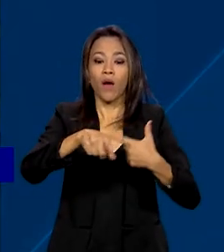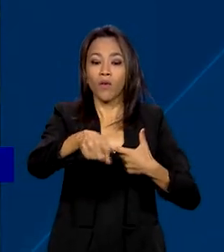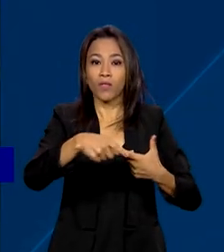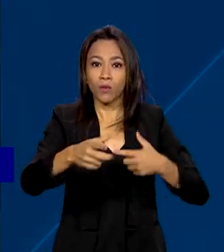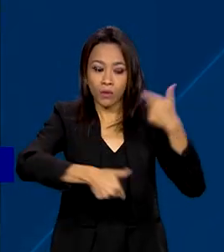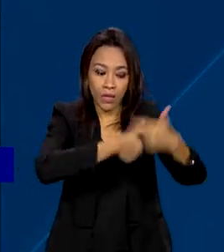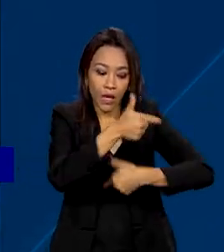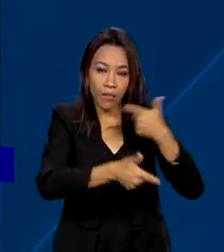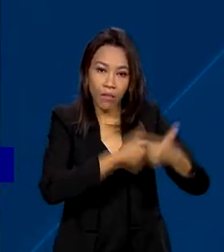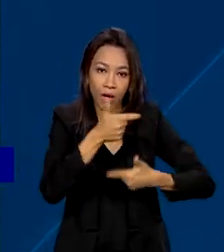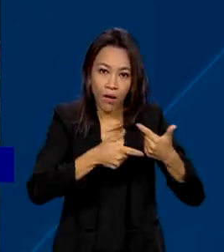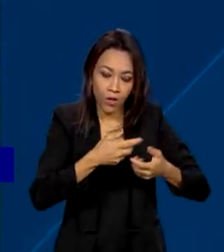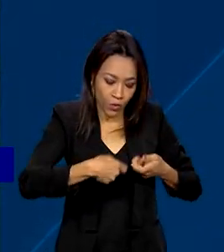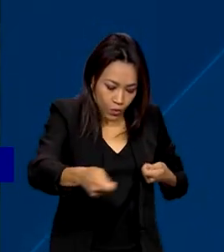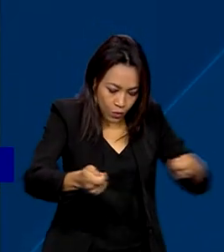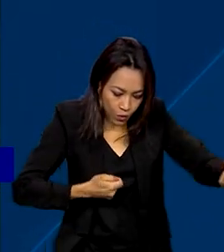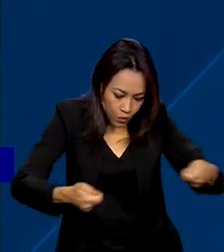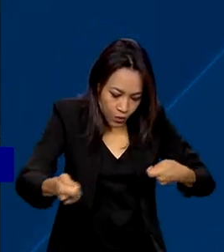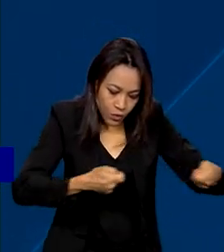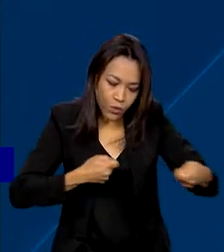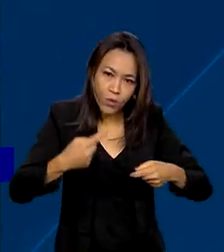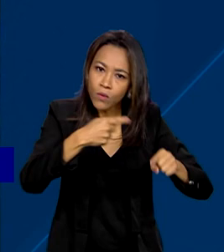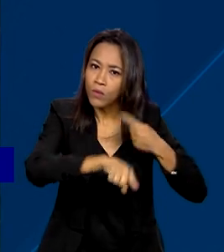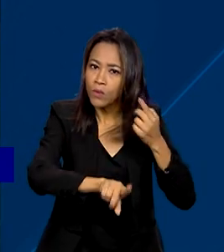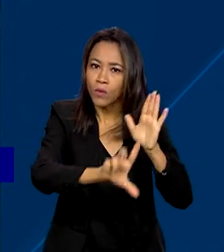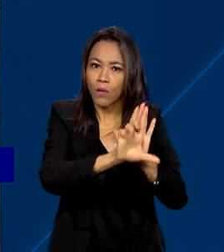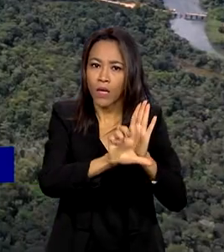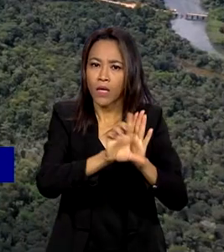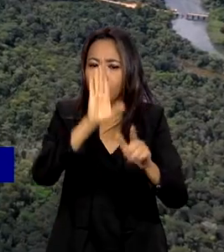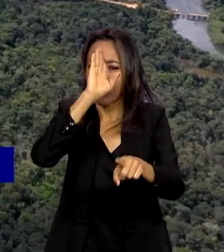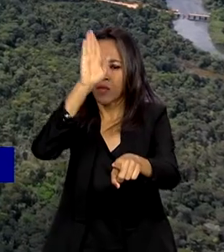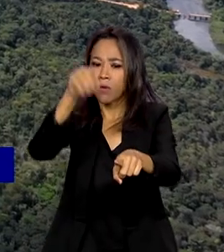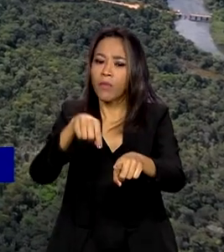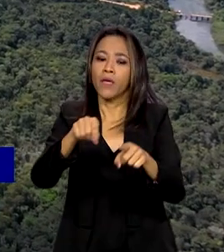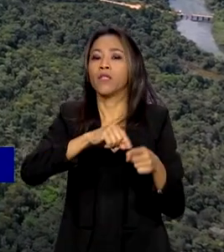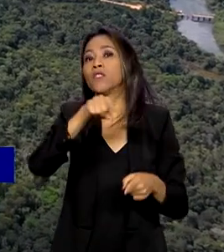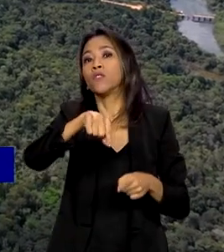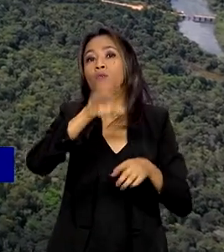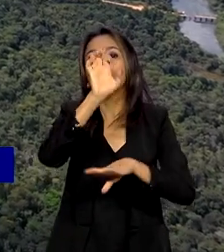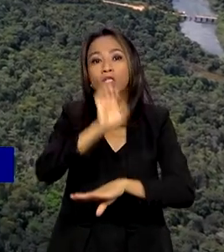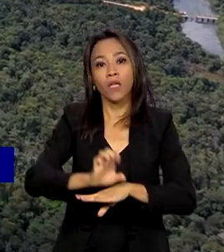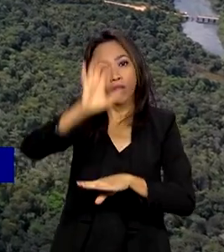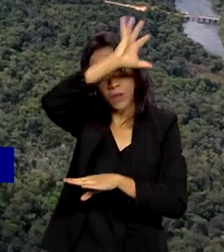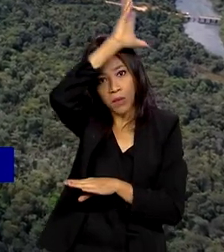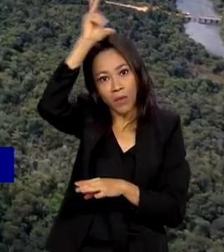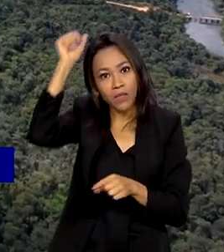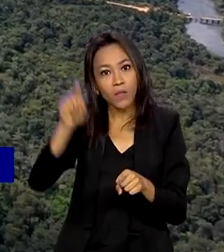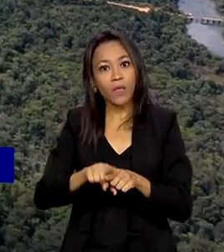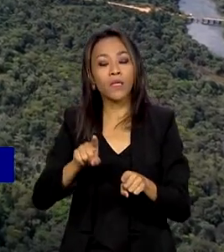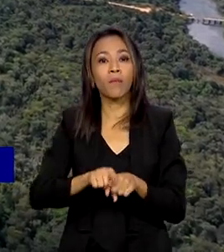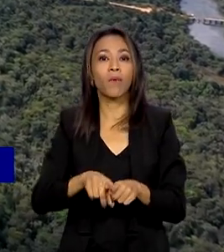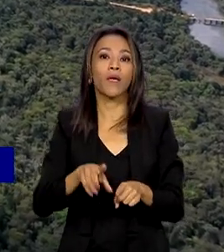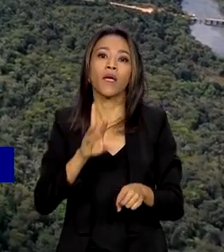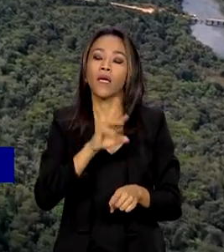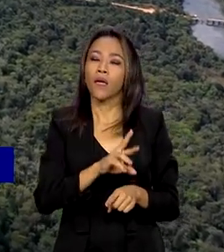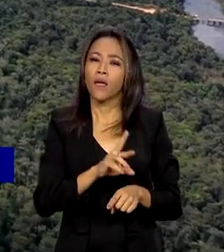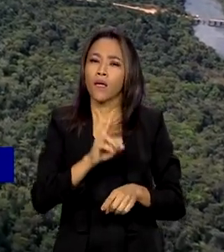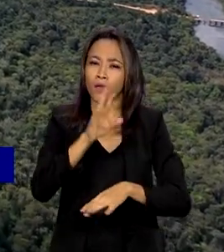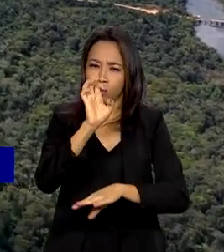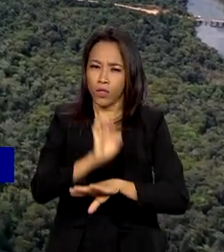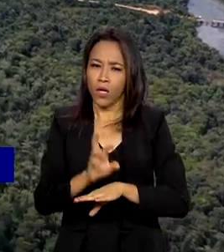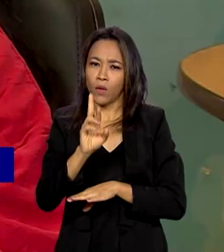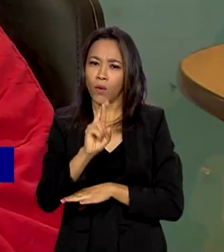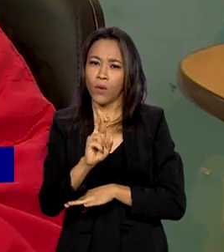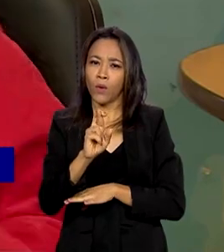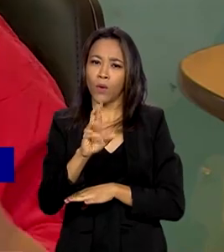que se intensificou nos últimos anos, principalmente nos estados do Amazonas e Roraima, exigiu uma ação rápida do governo